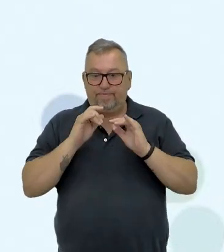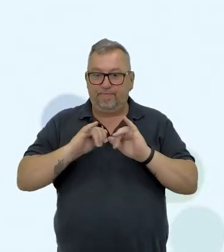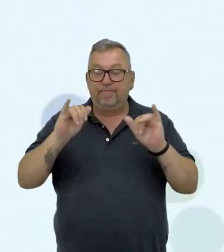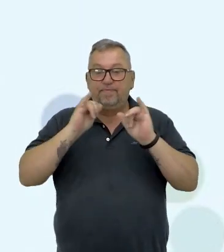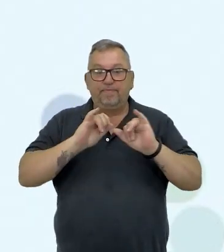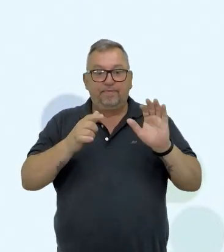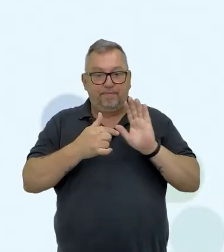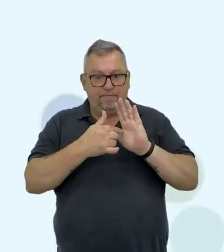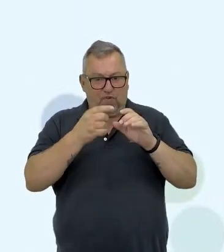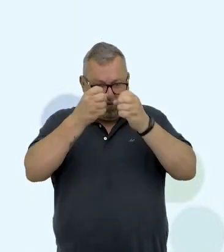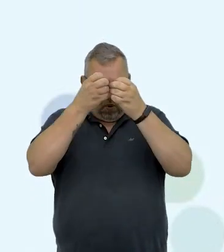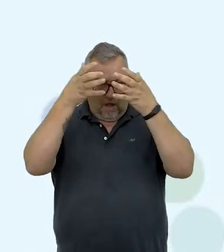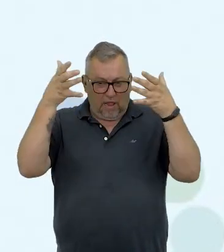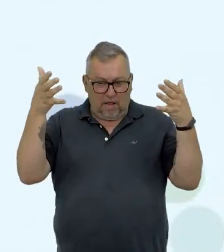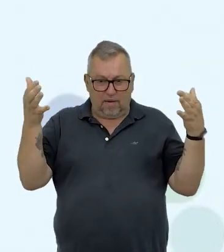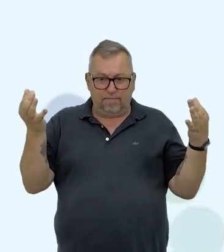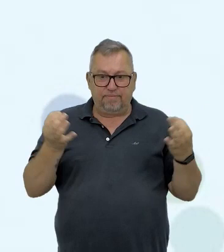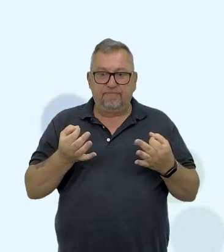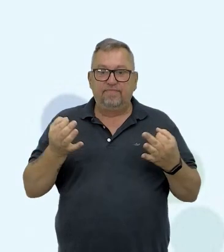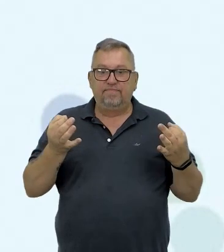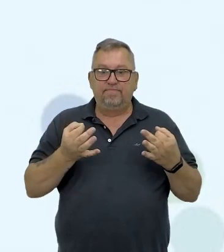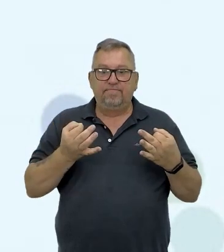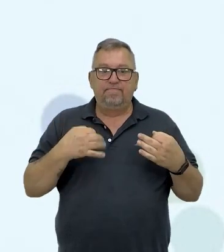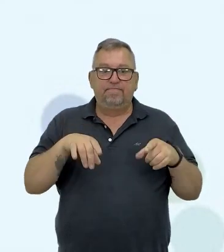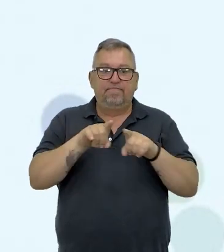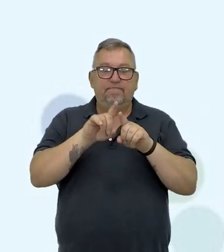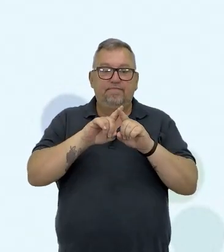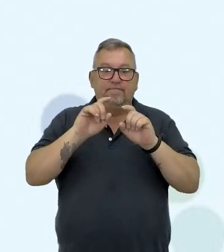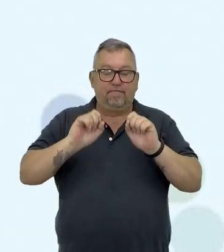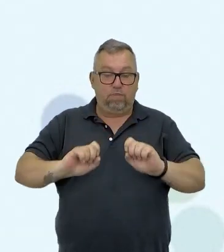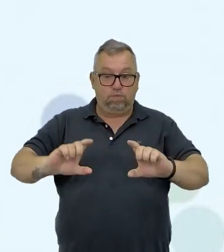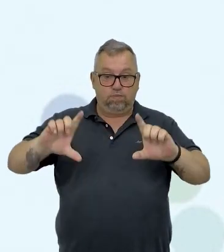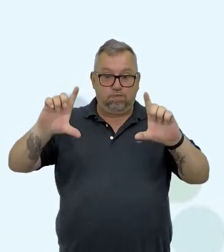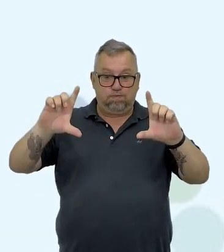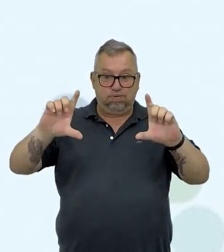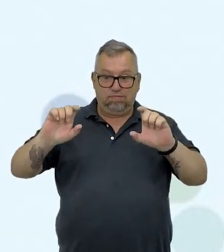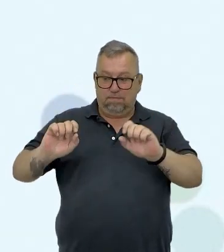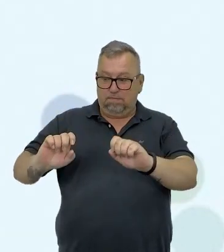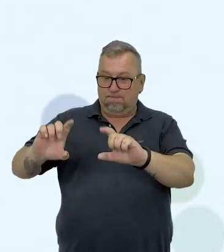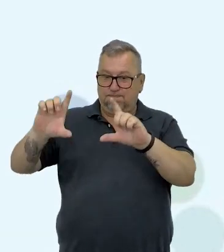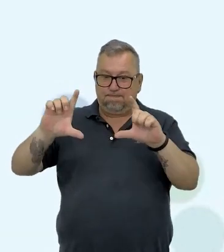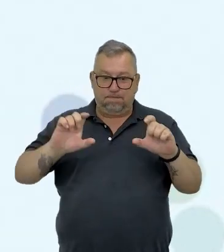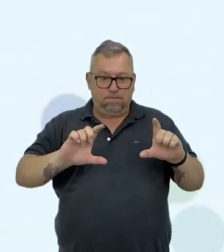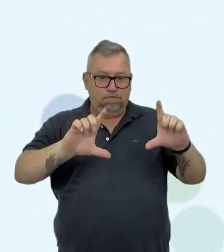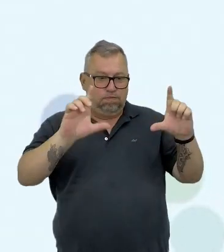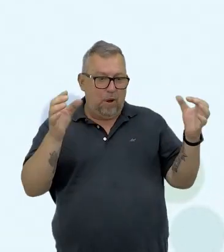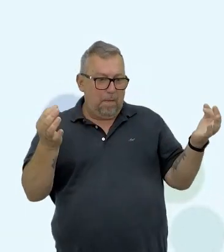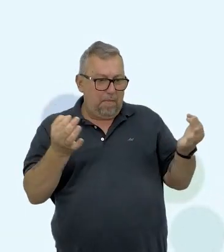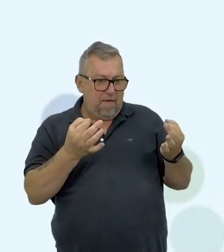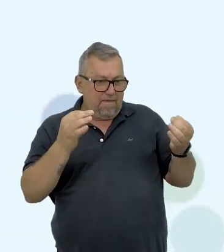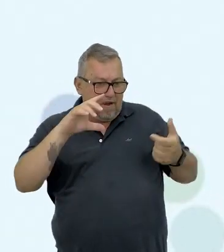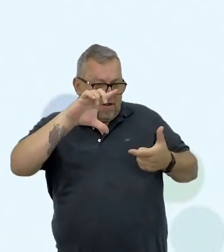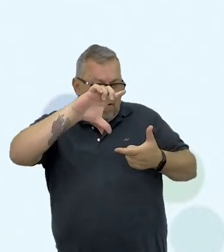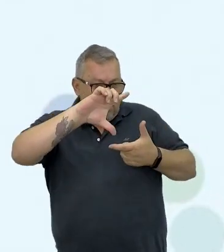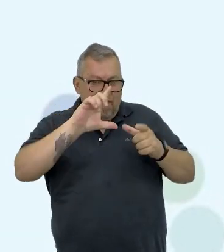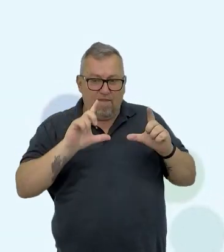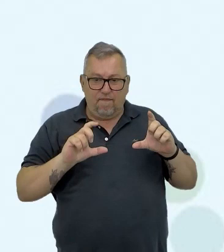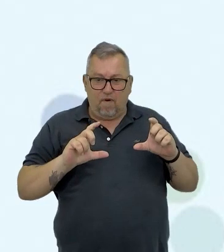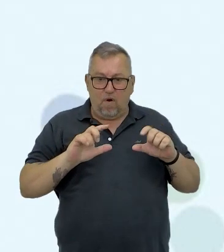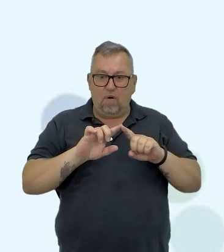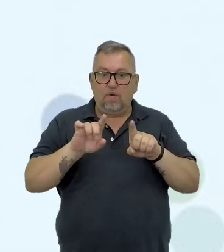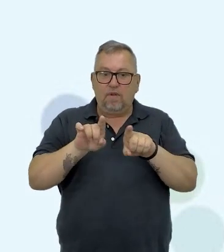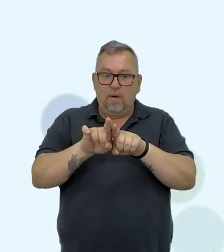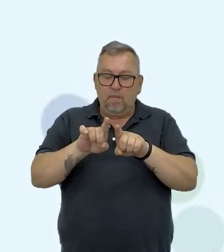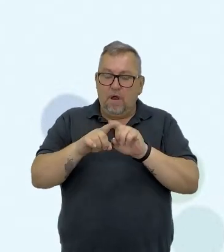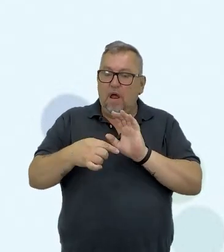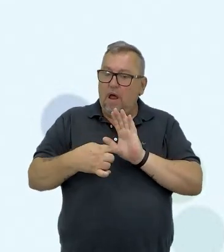apresentada, ela foi clara. As imagens estão organizadas e com boa resolução. A apresentação